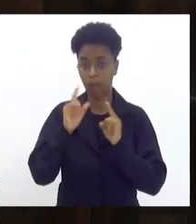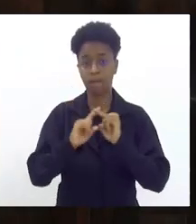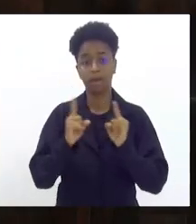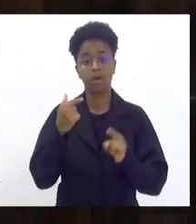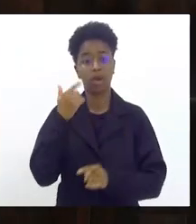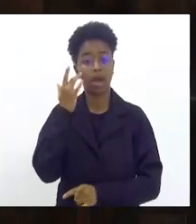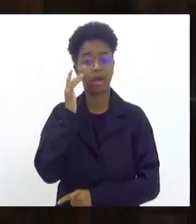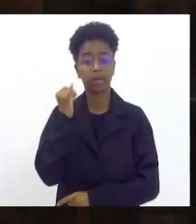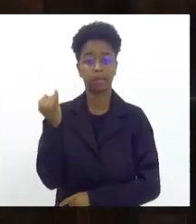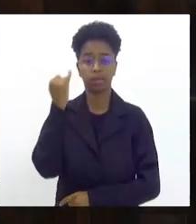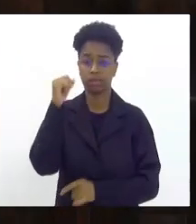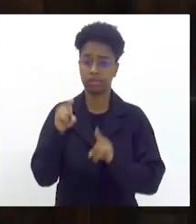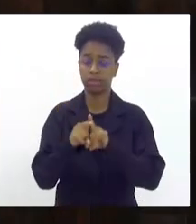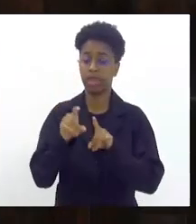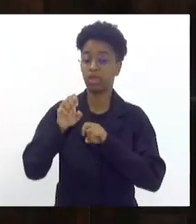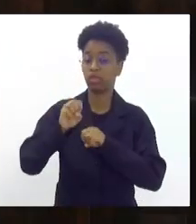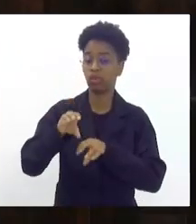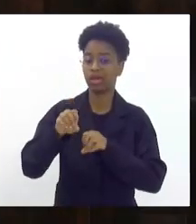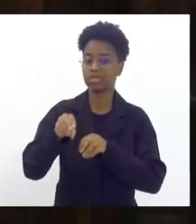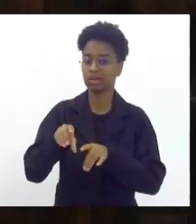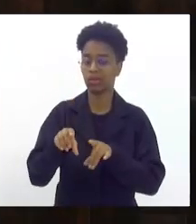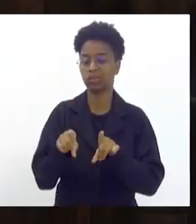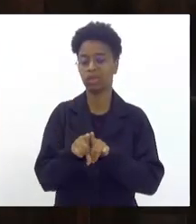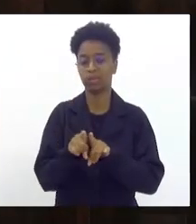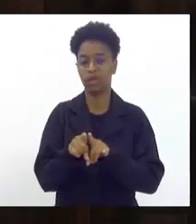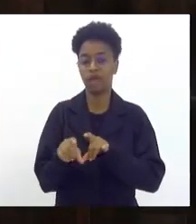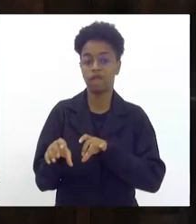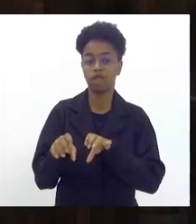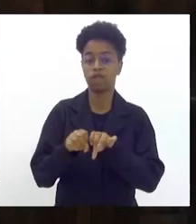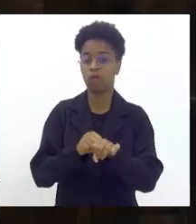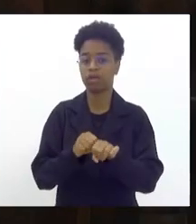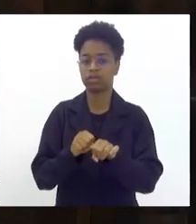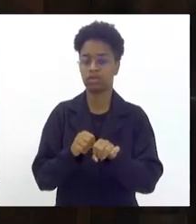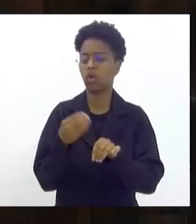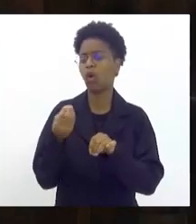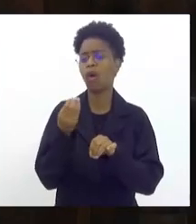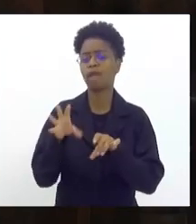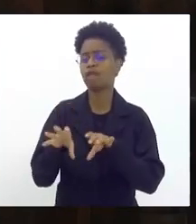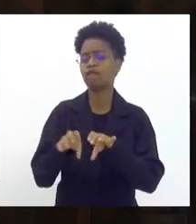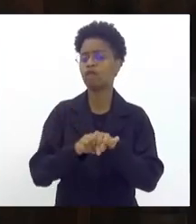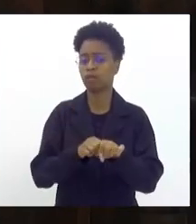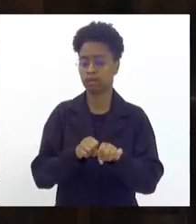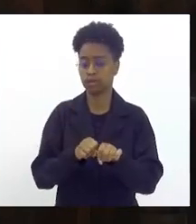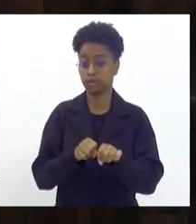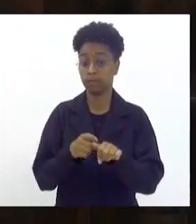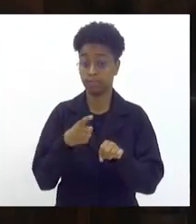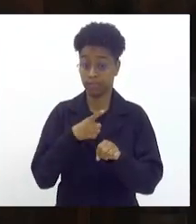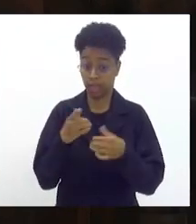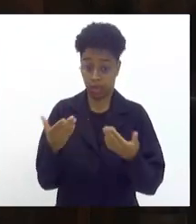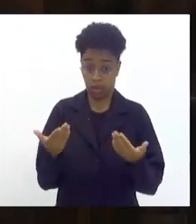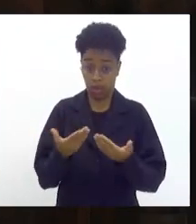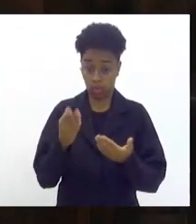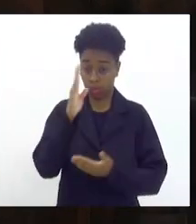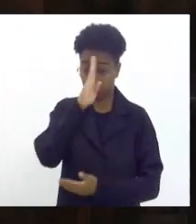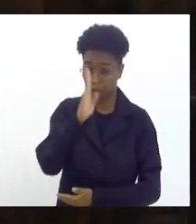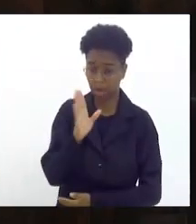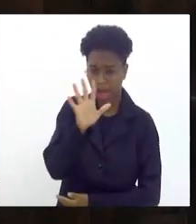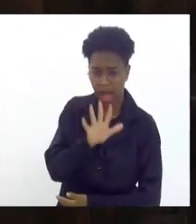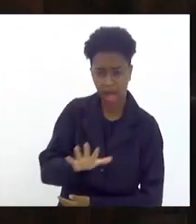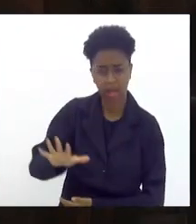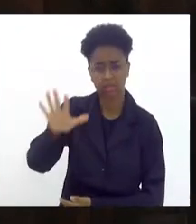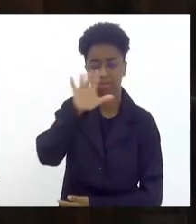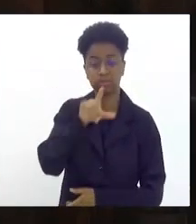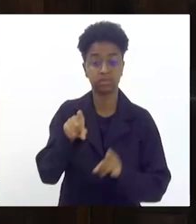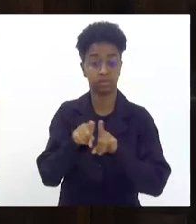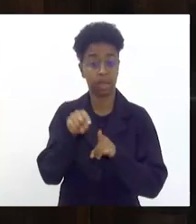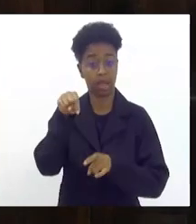importante a questão da educação, da formação no carnaval. A formação no sentido é, existem hoje pelo Brasil, pelo estado do Rio